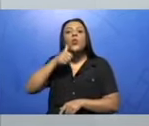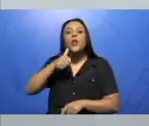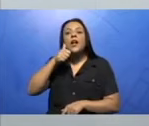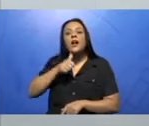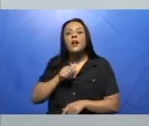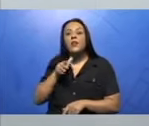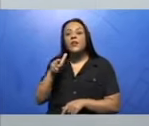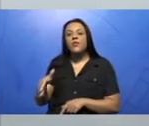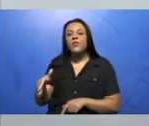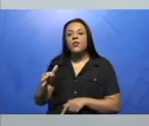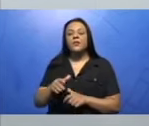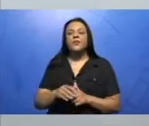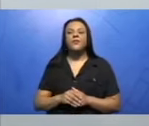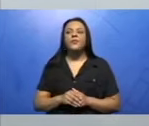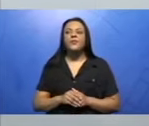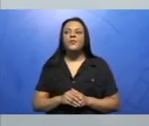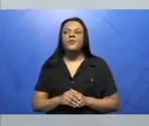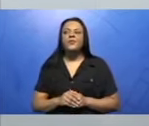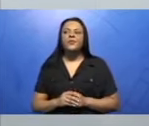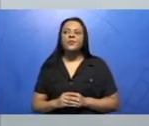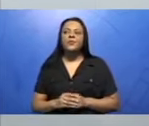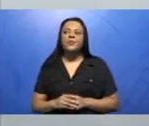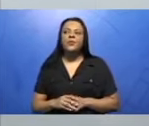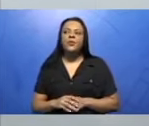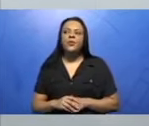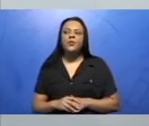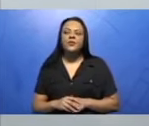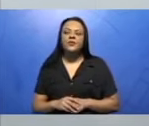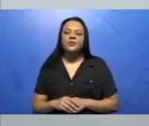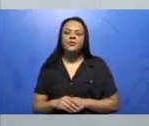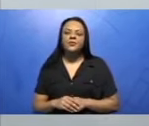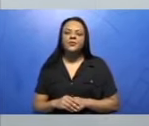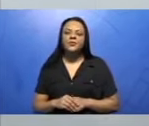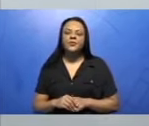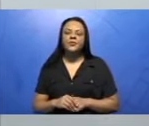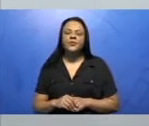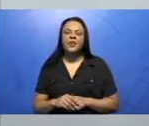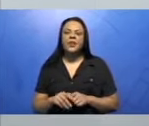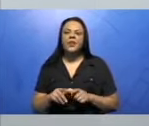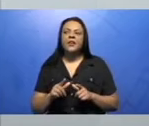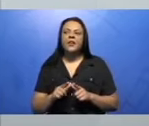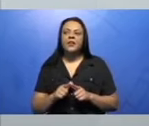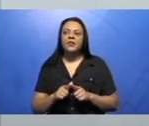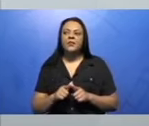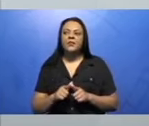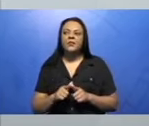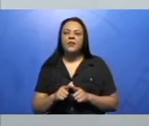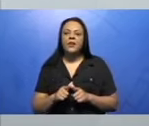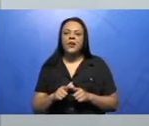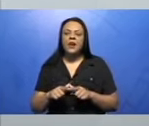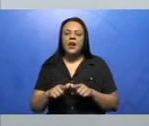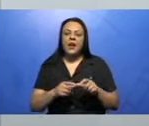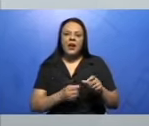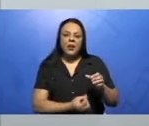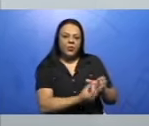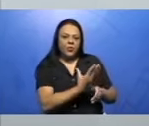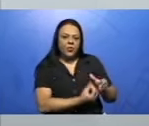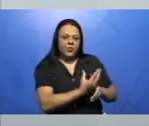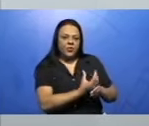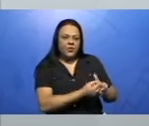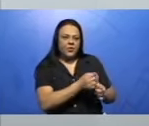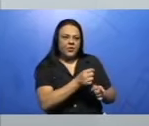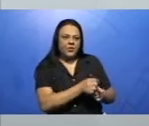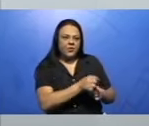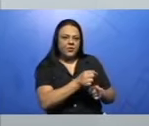Continuando. Apesar de todos esses aspectos positivos, a produção média de grãos está 40% abaixo da média